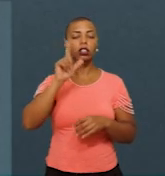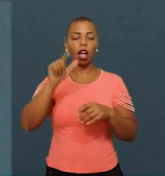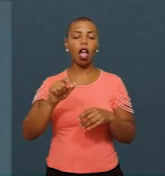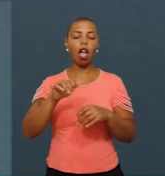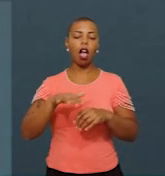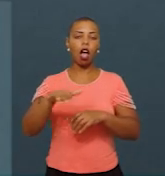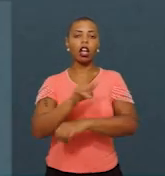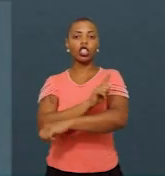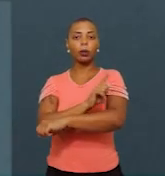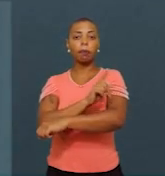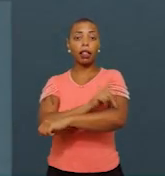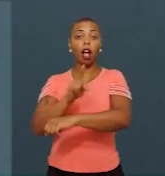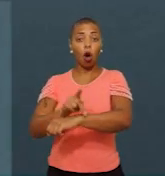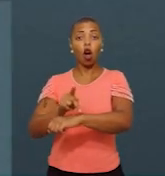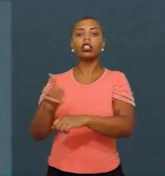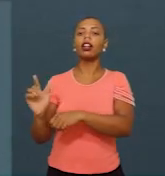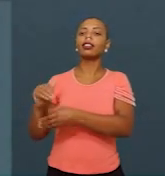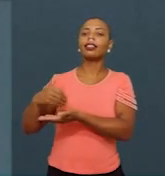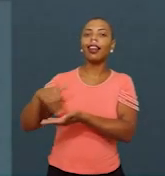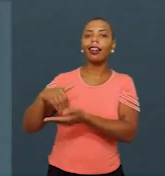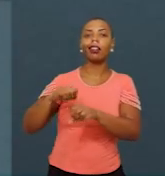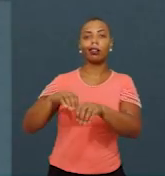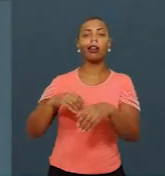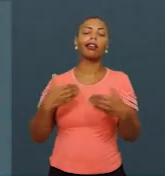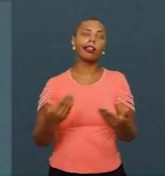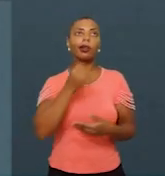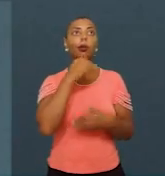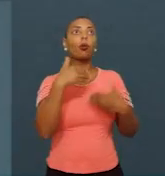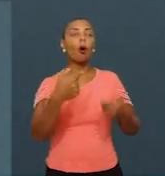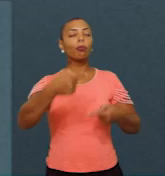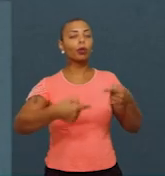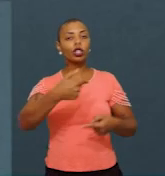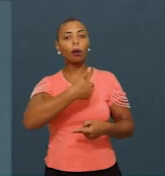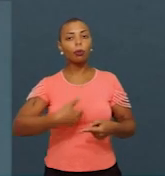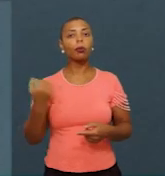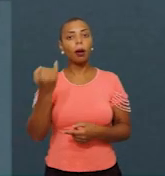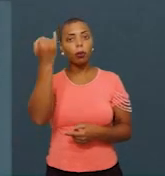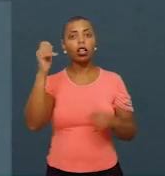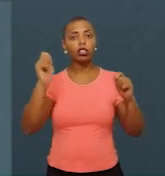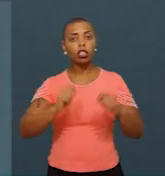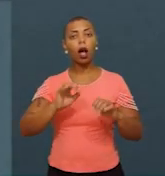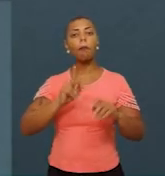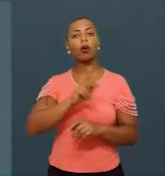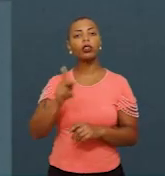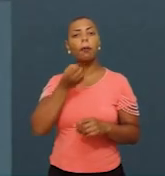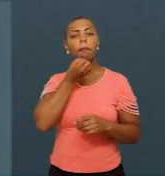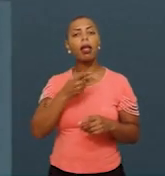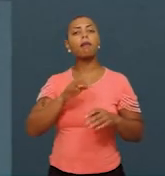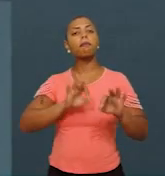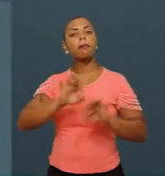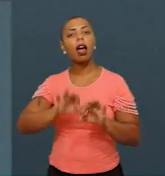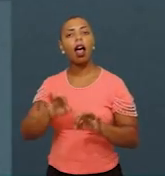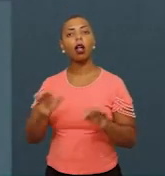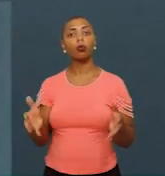secretaria de educação. Ou seja, quais são as políticas públicas importantes para que os professores estejam bem preparados, motivados